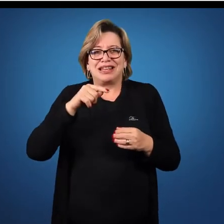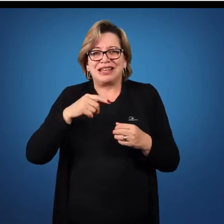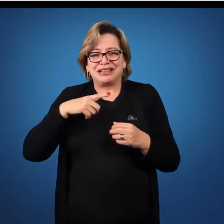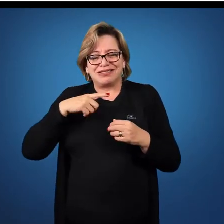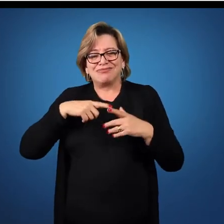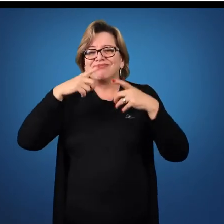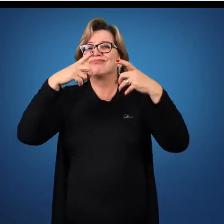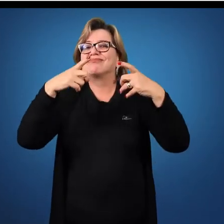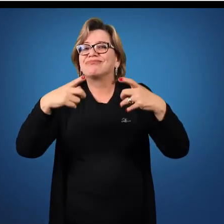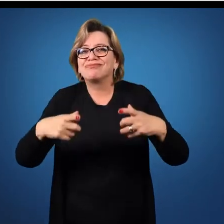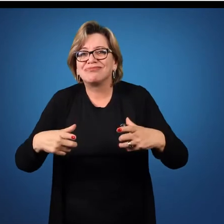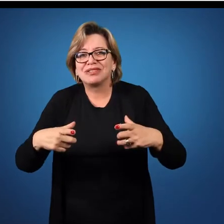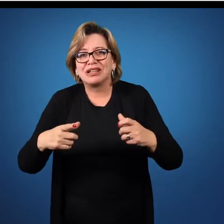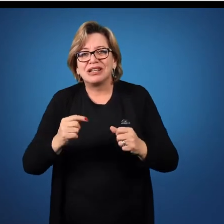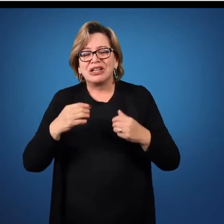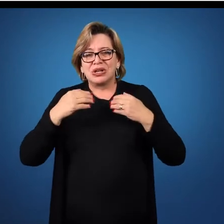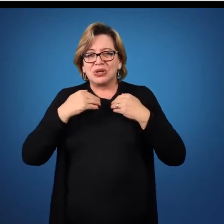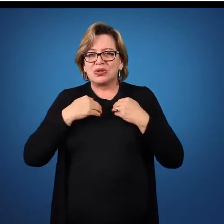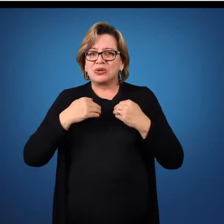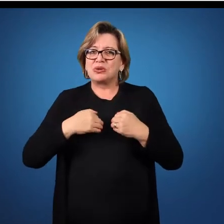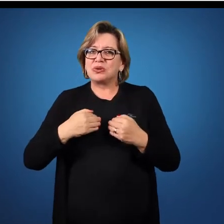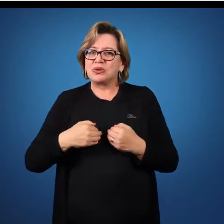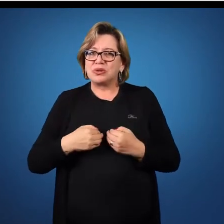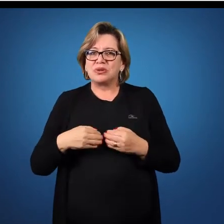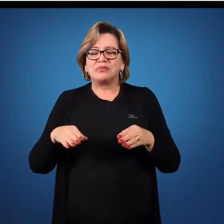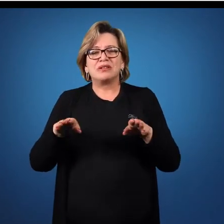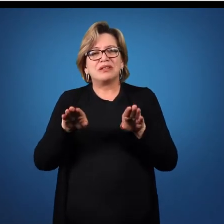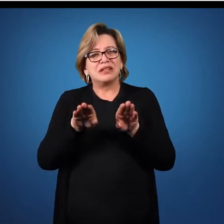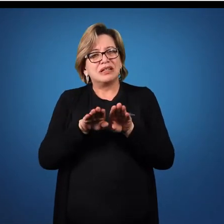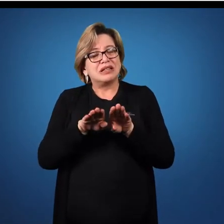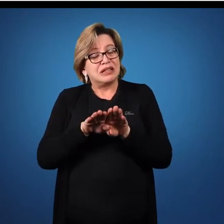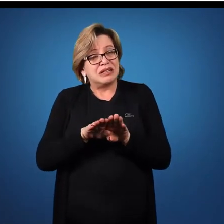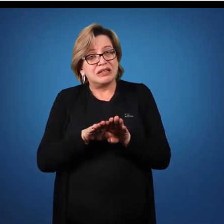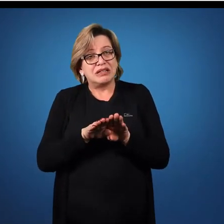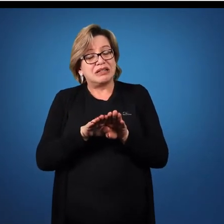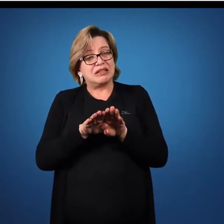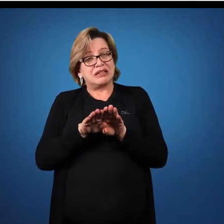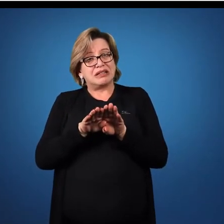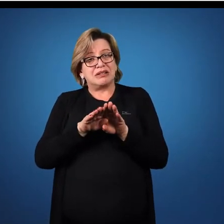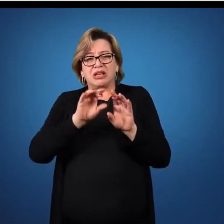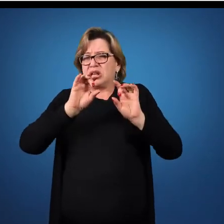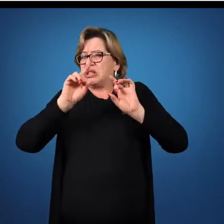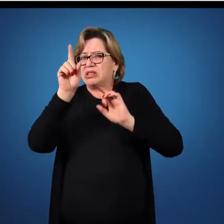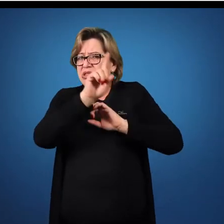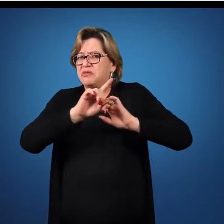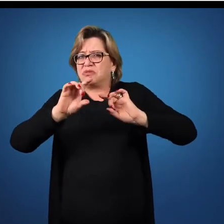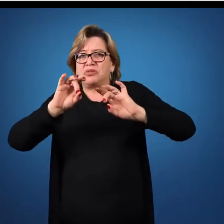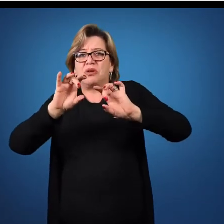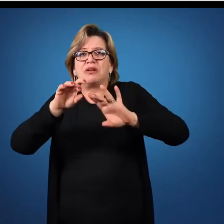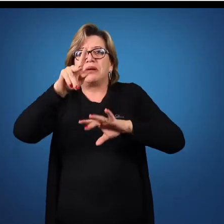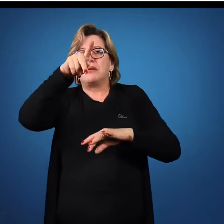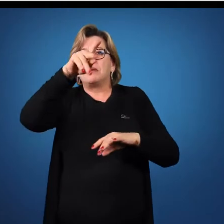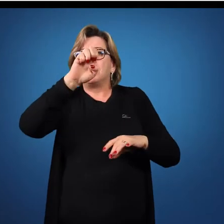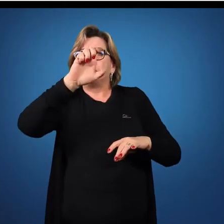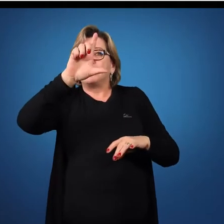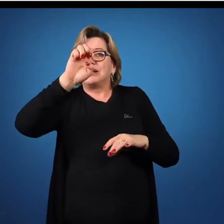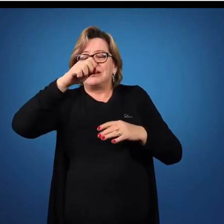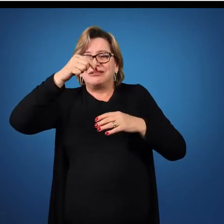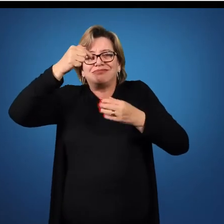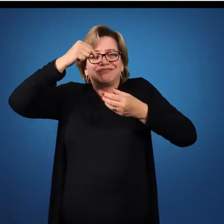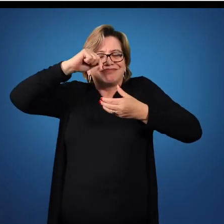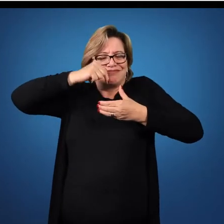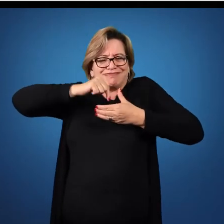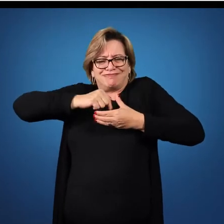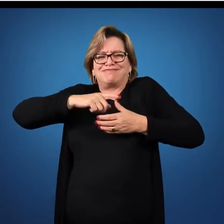um ambiente. Que o seu corpo, ele vai muito além de apenas uma pele. Que ele vai